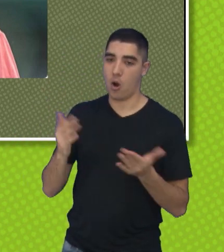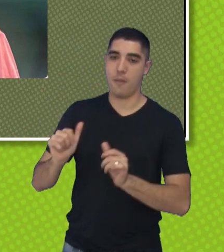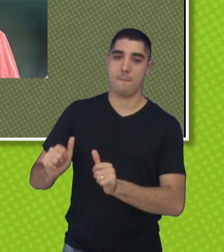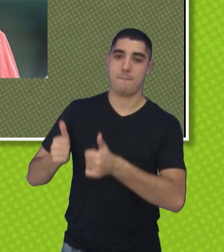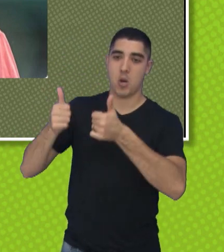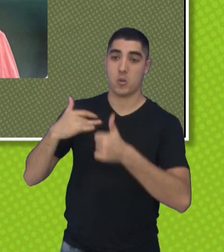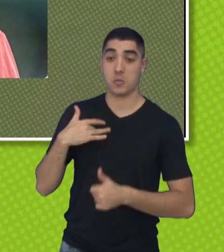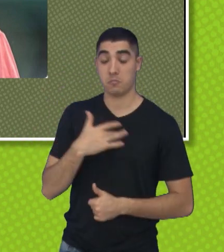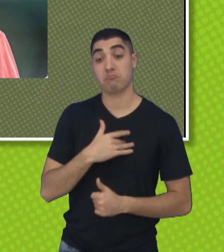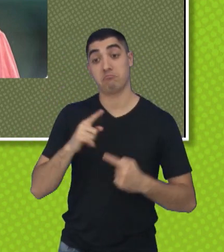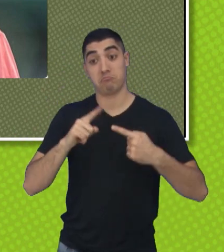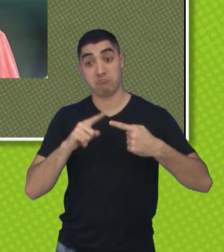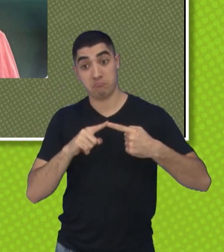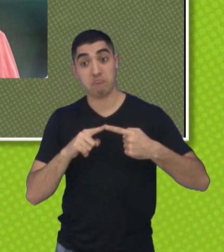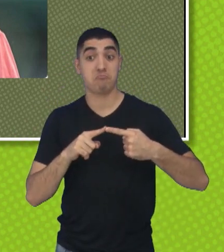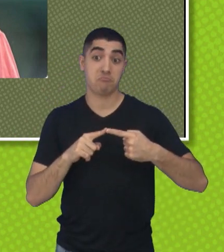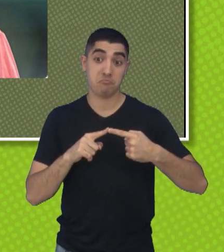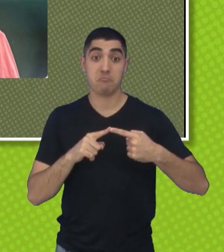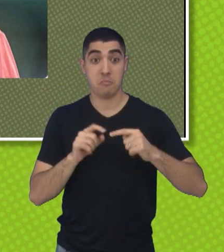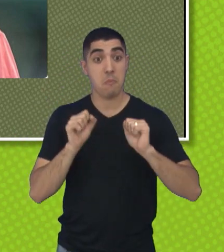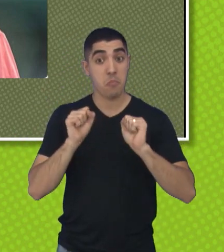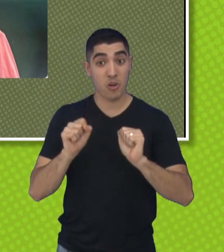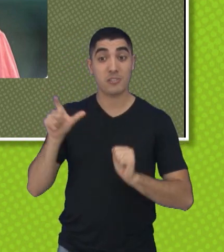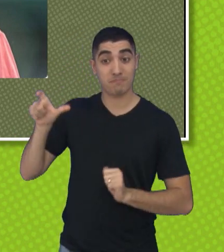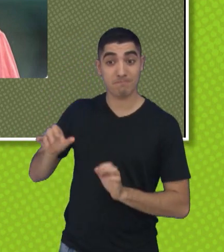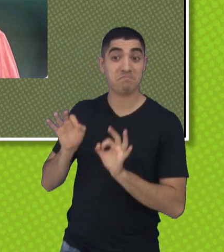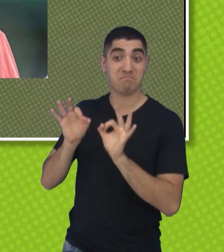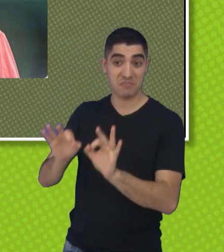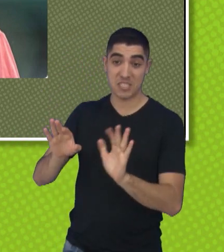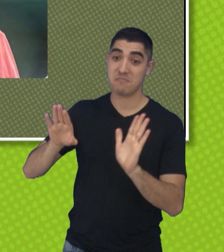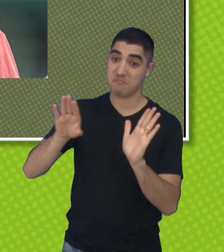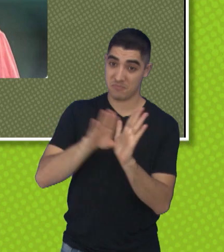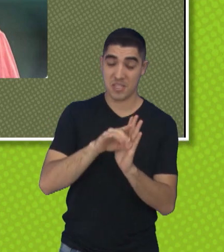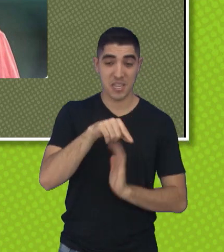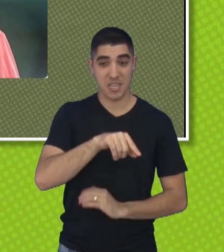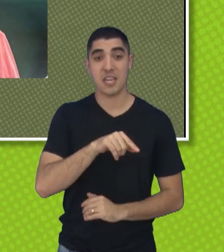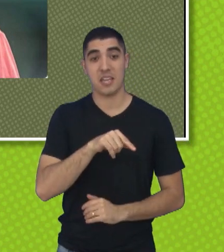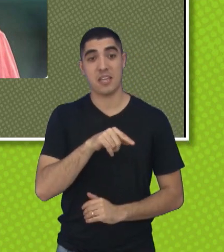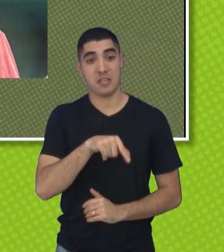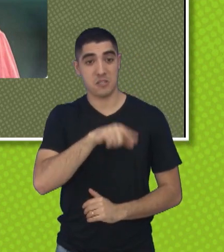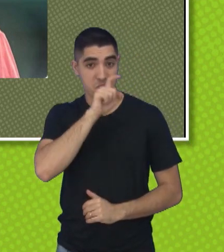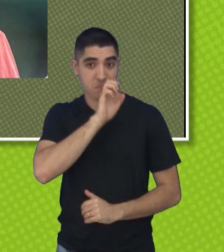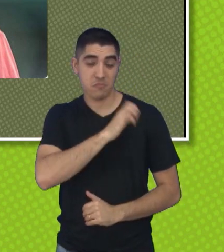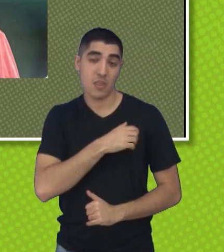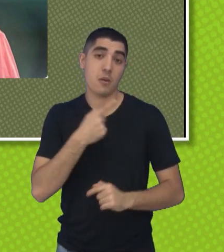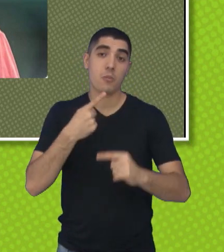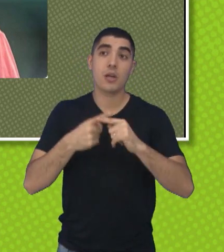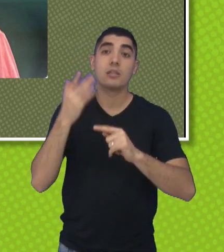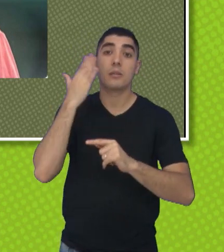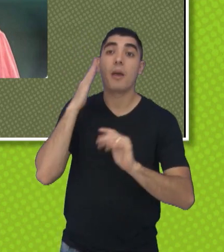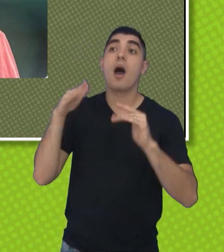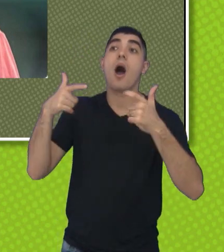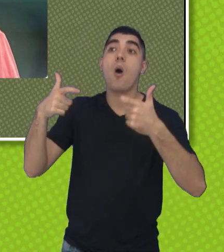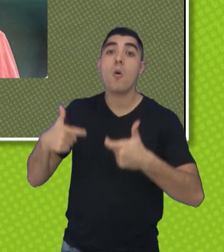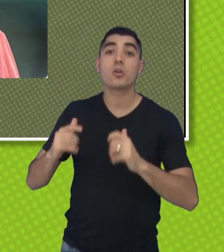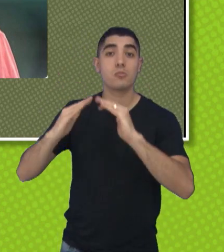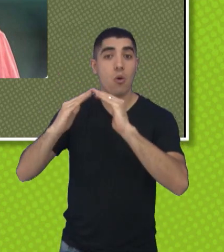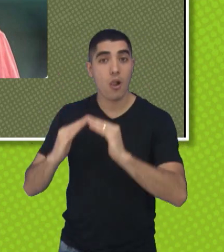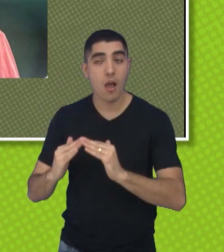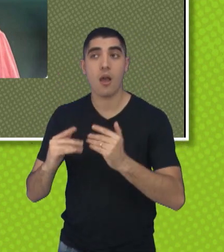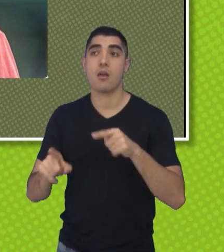detalhes, para o Sérgio Guedes, assumir aí o comando, do São José, questão de moradia, questão de quem ele pode trazer,